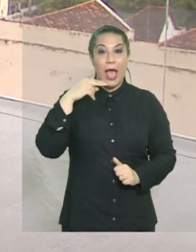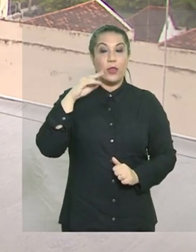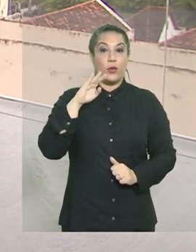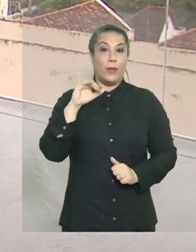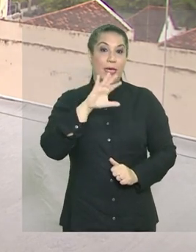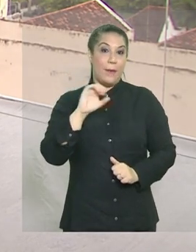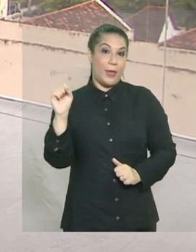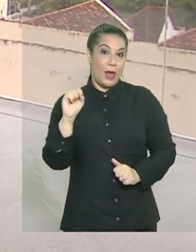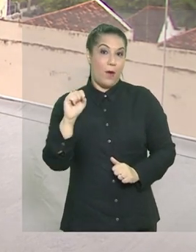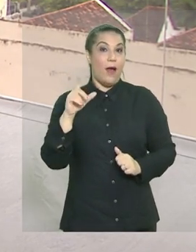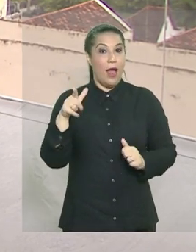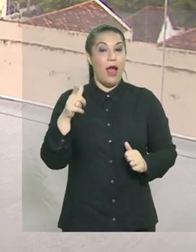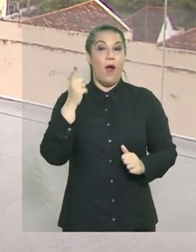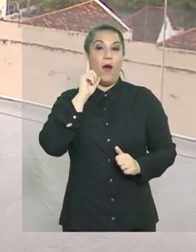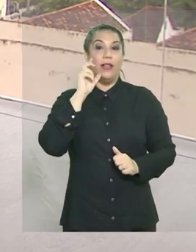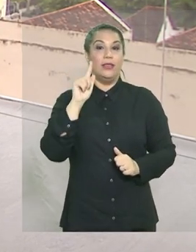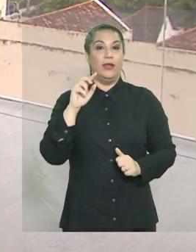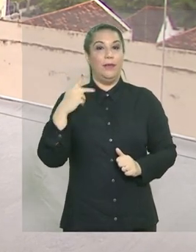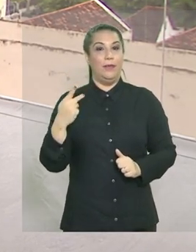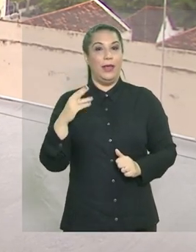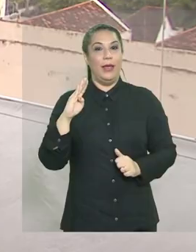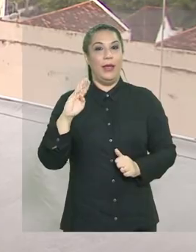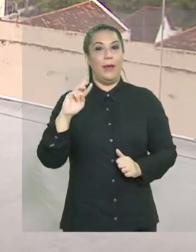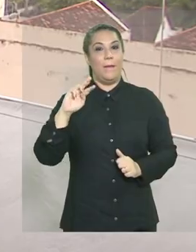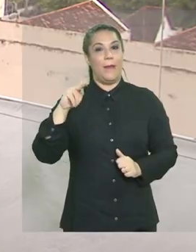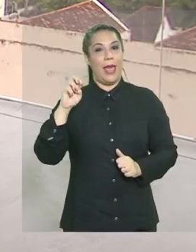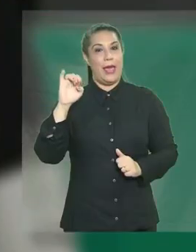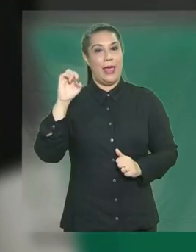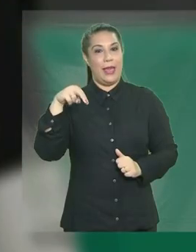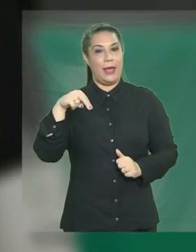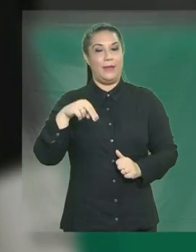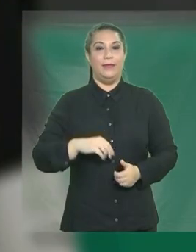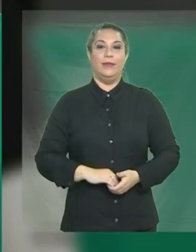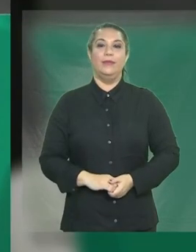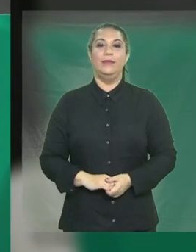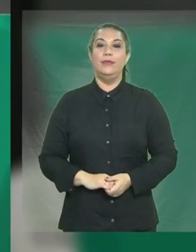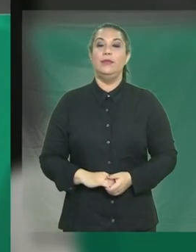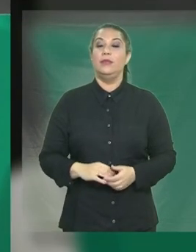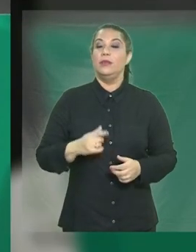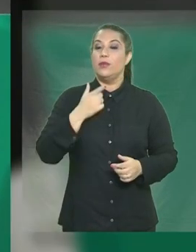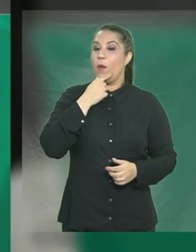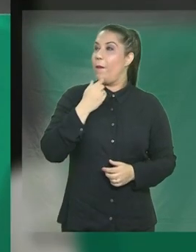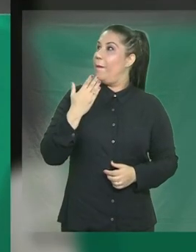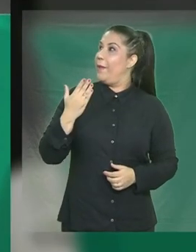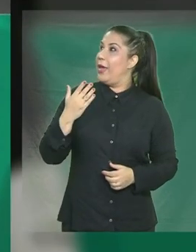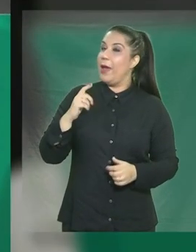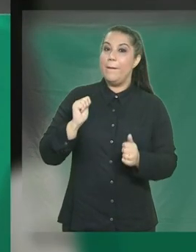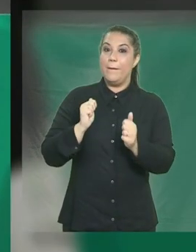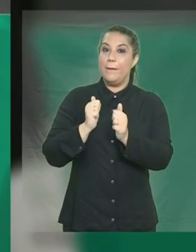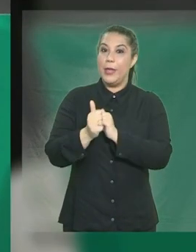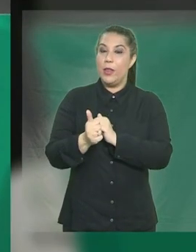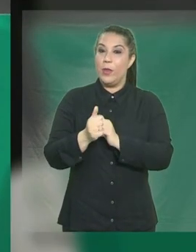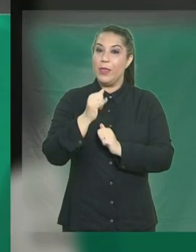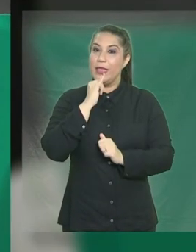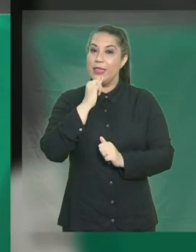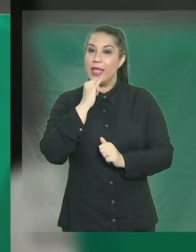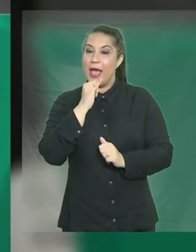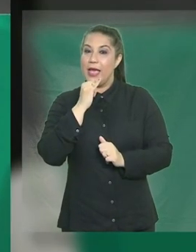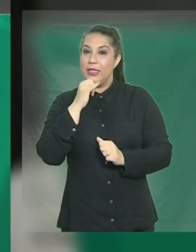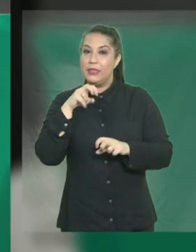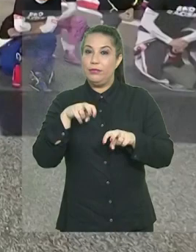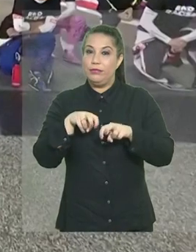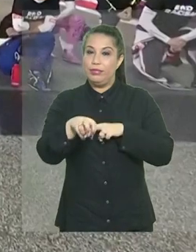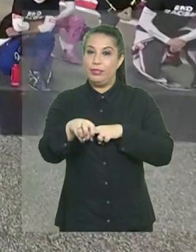Fittipaldi, estreou ontem no GP do Bahrein. Pietro Fittipaldi é piloto de testes da escuderia